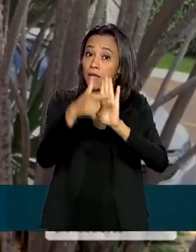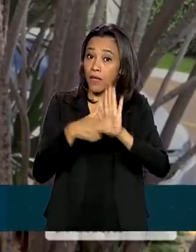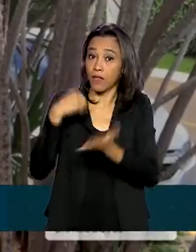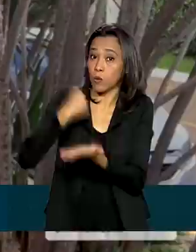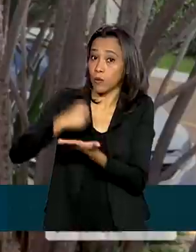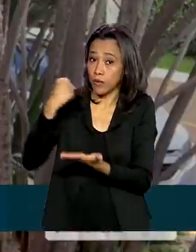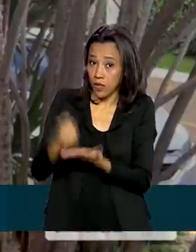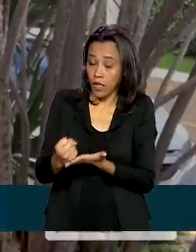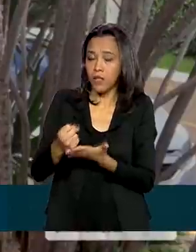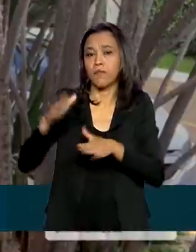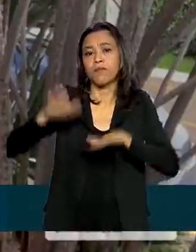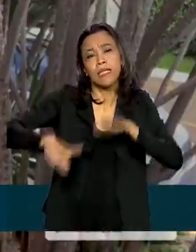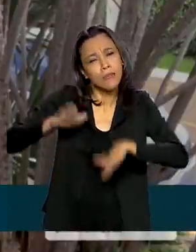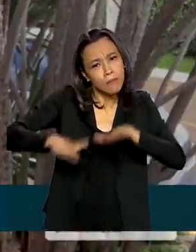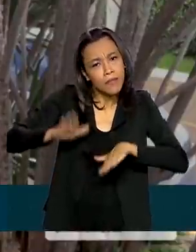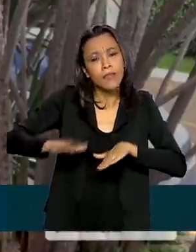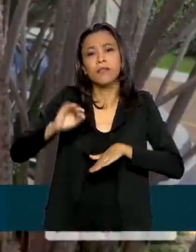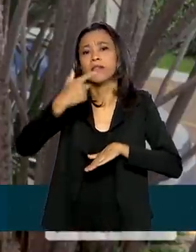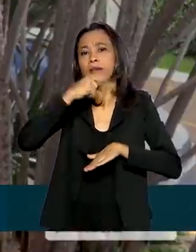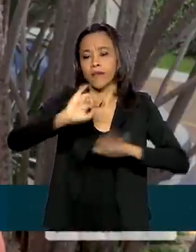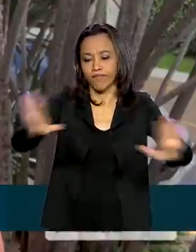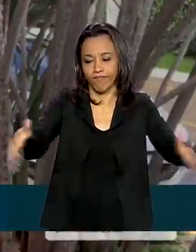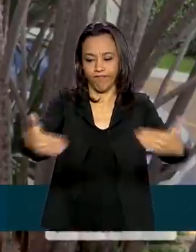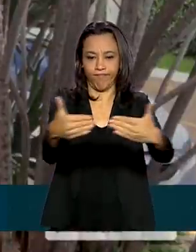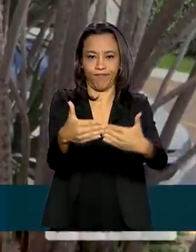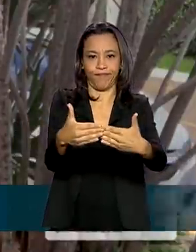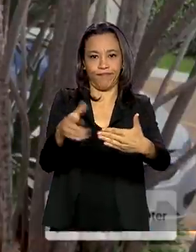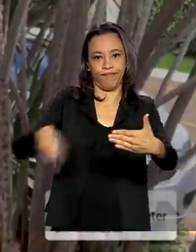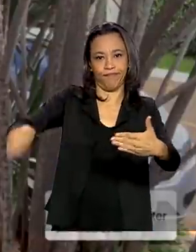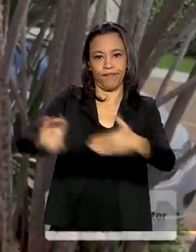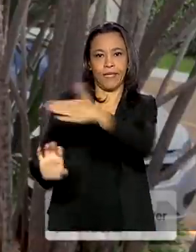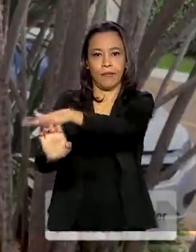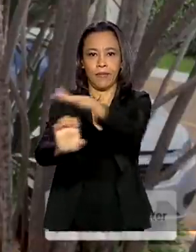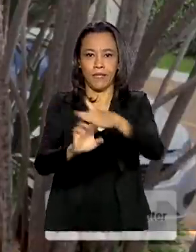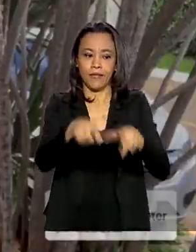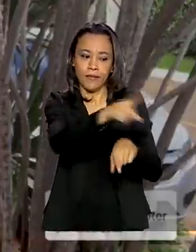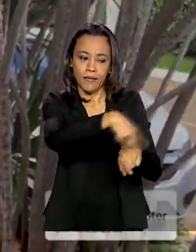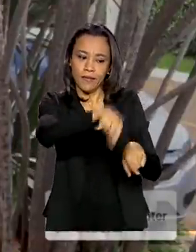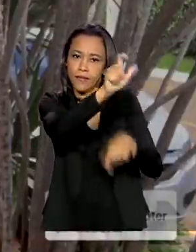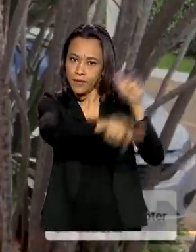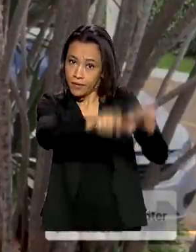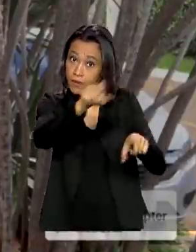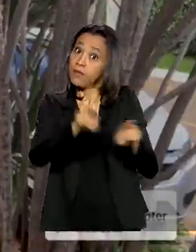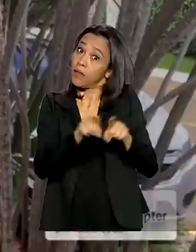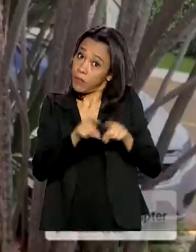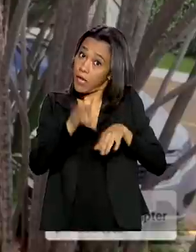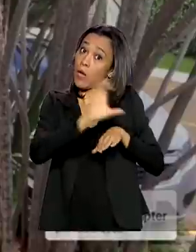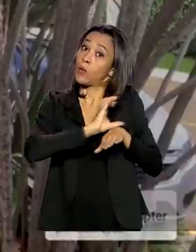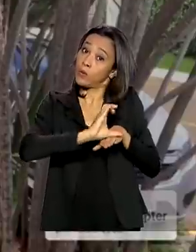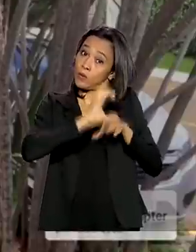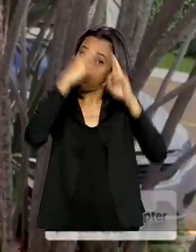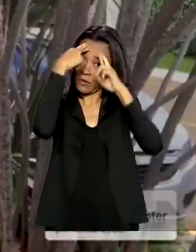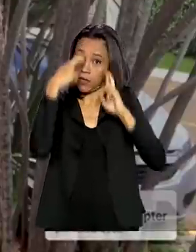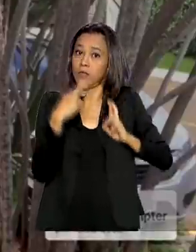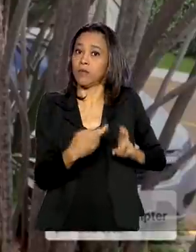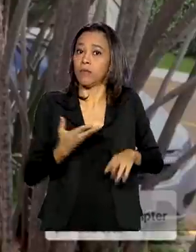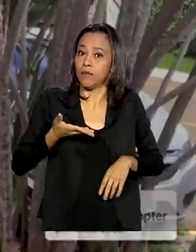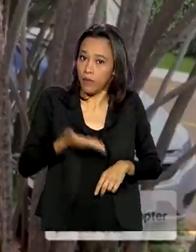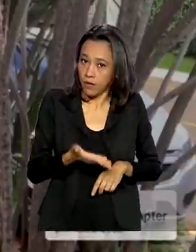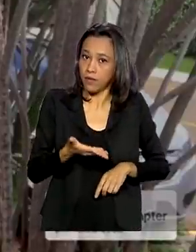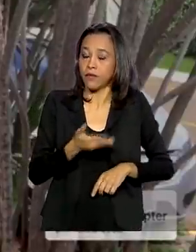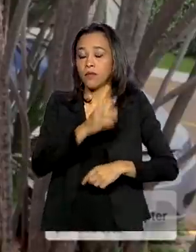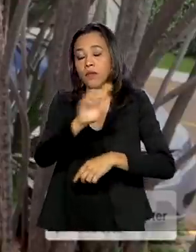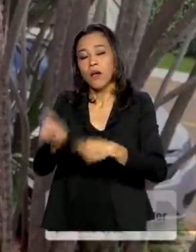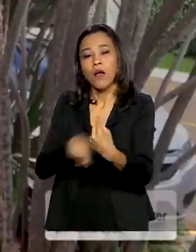dependem de acordo entre patrões e empregados, desde que a Constituição seja respeitada. As